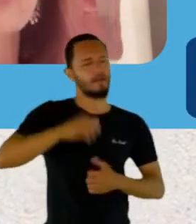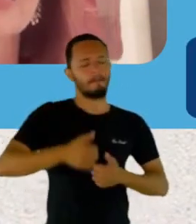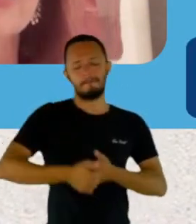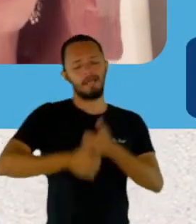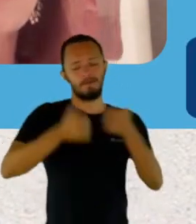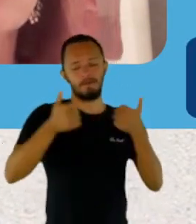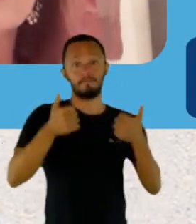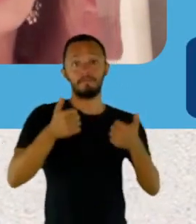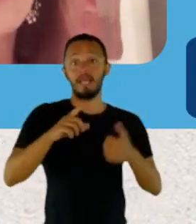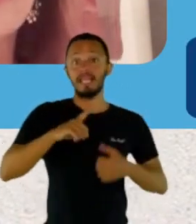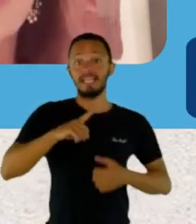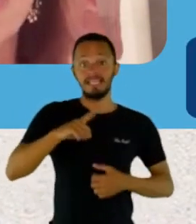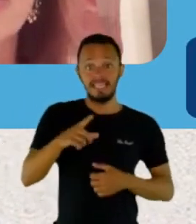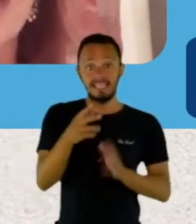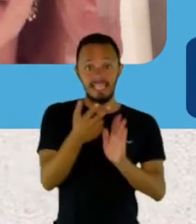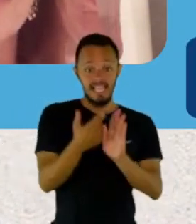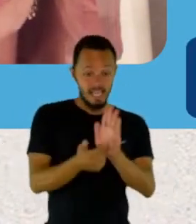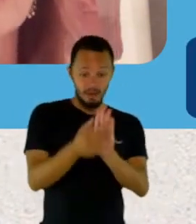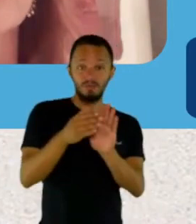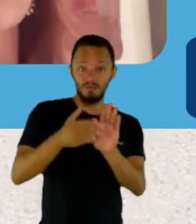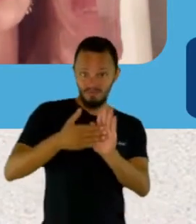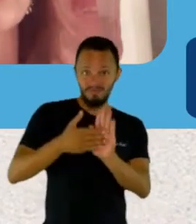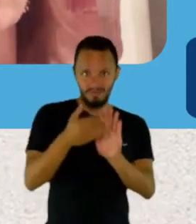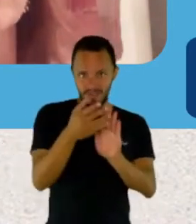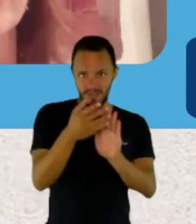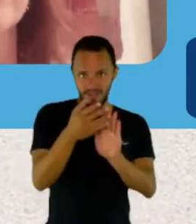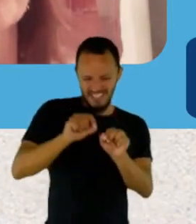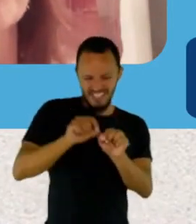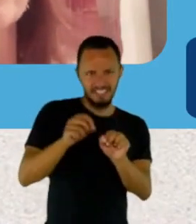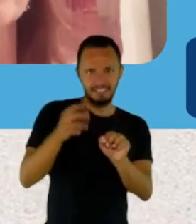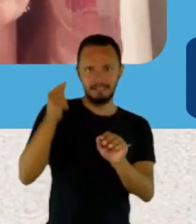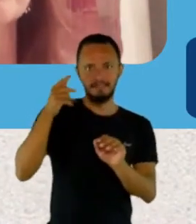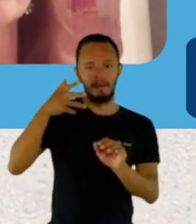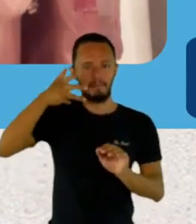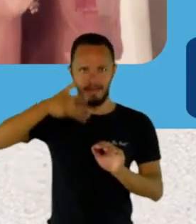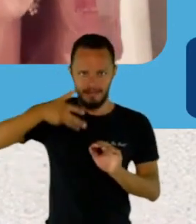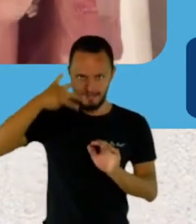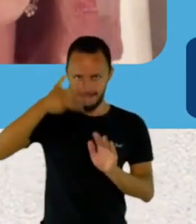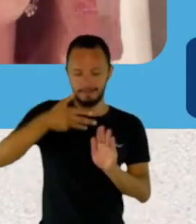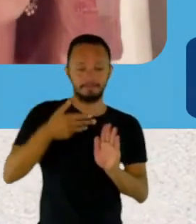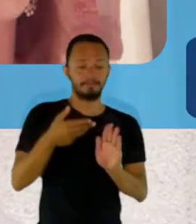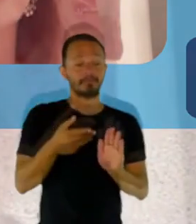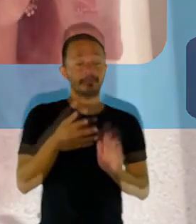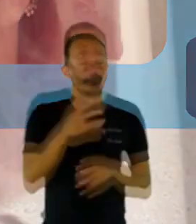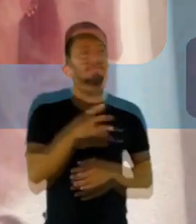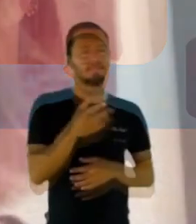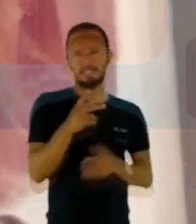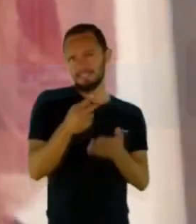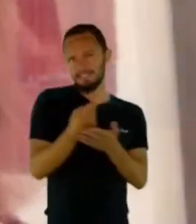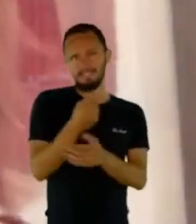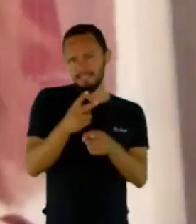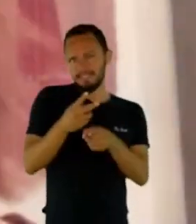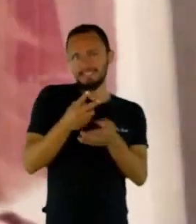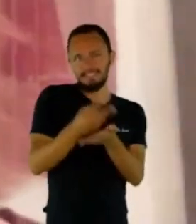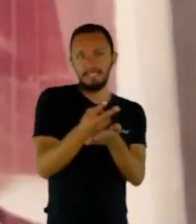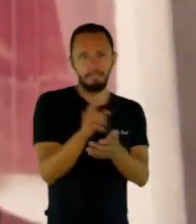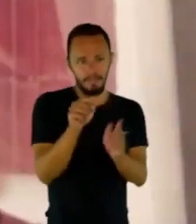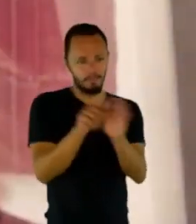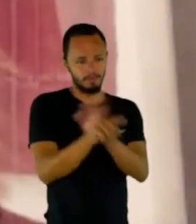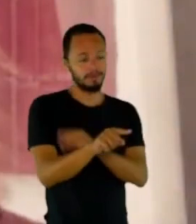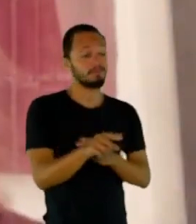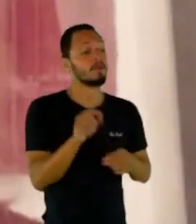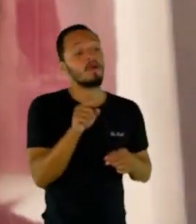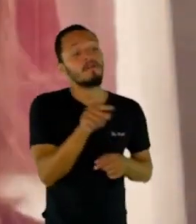mulheres. E uma coisa que sempre me incomodava durante as palestras era o seguinte. Eu sempre perguntava pra mulher, assim, o que você mais